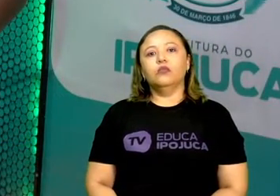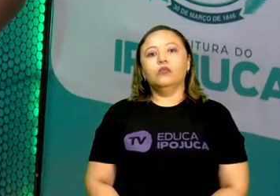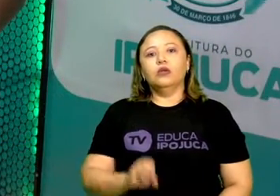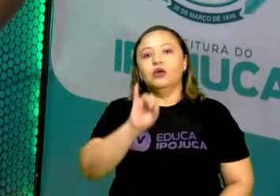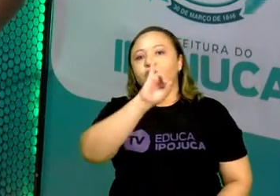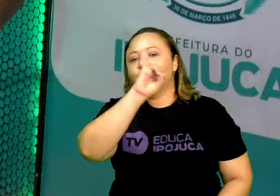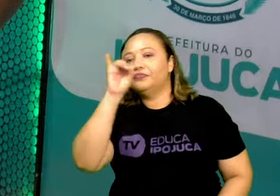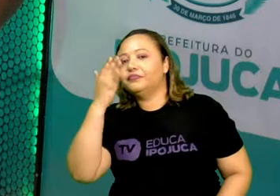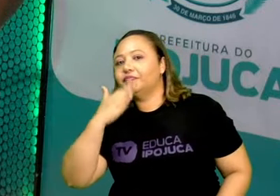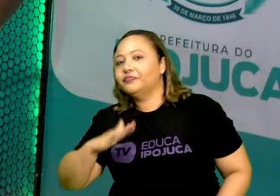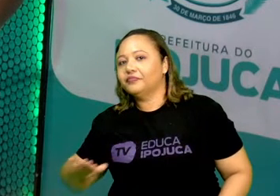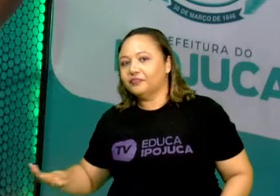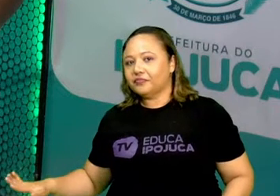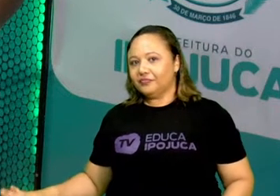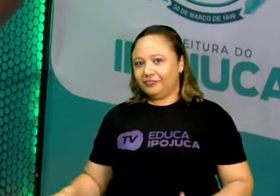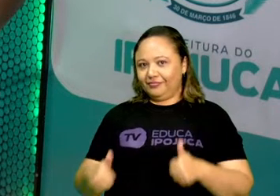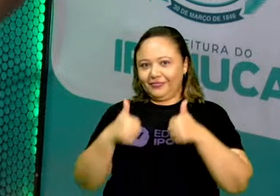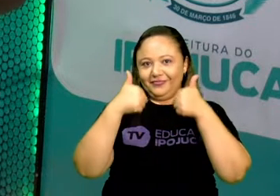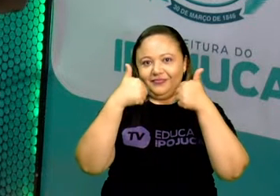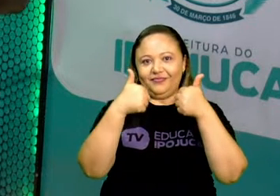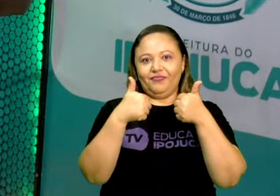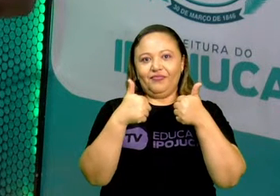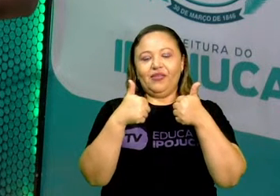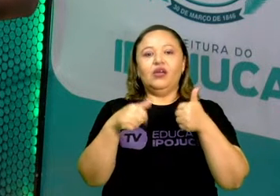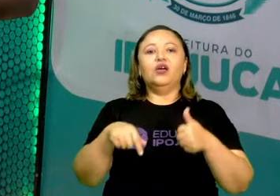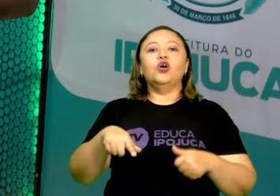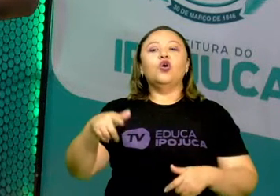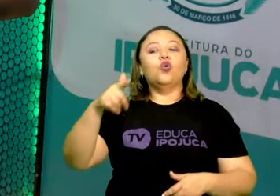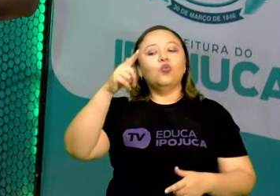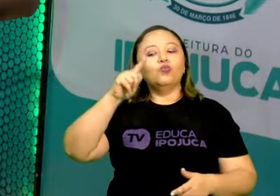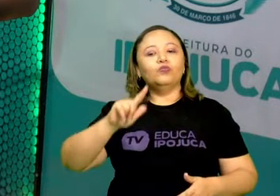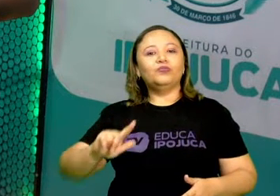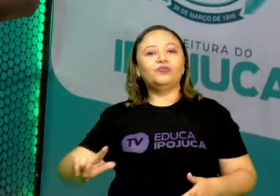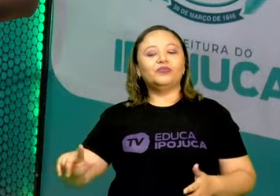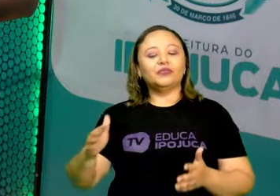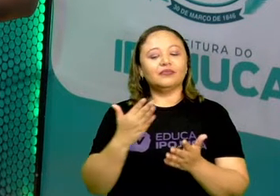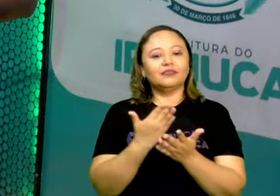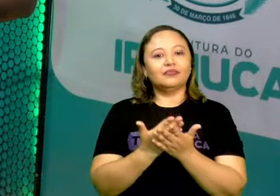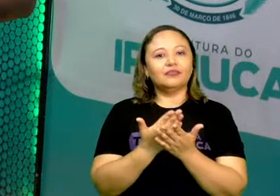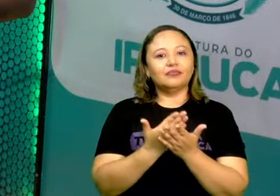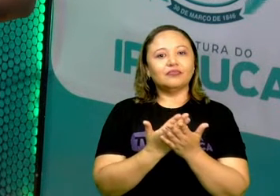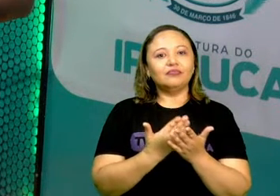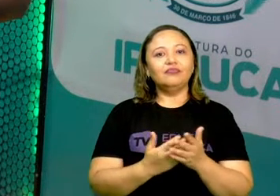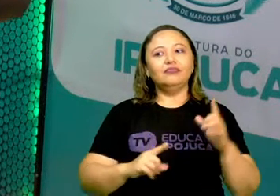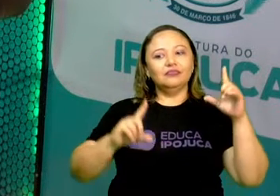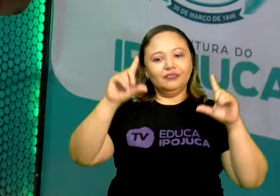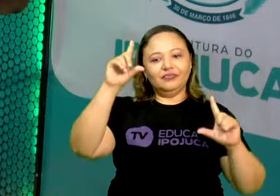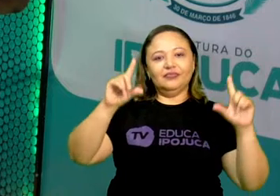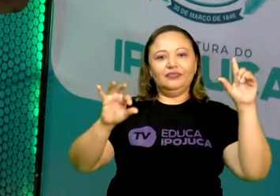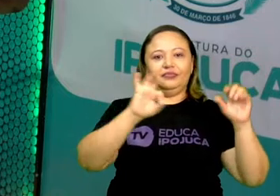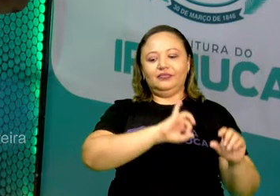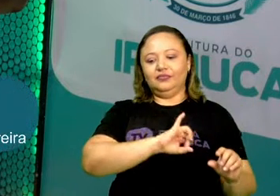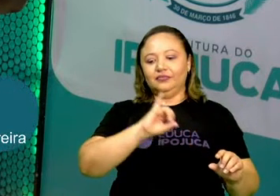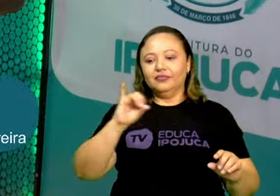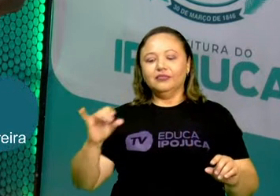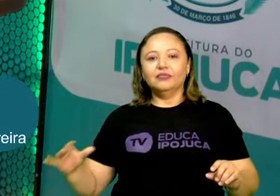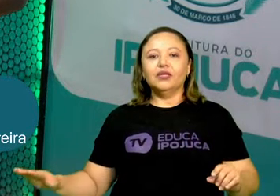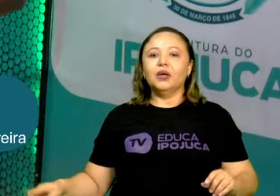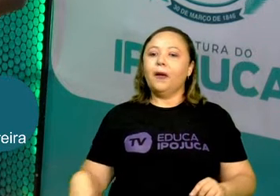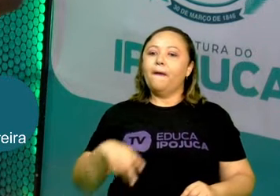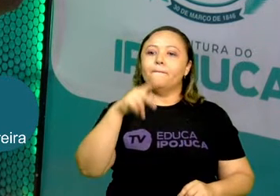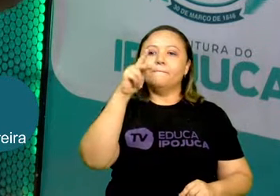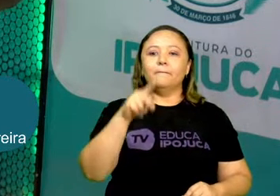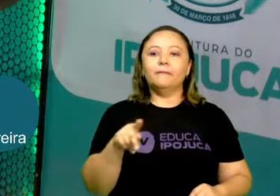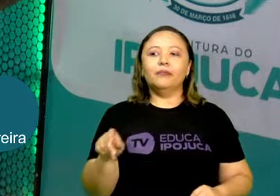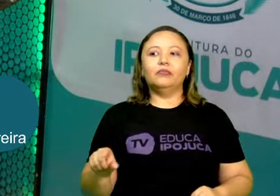Olá, Tudo bem com vocês? Estamos em mais uma aula do projeto Educa e Pojuca. Aqui quem vos fala é